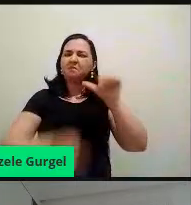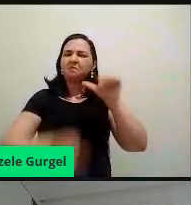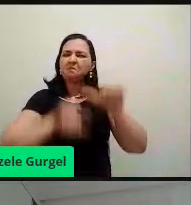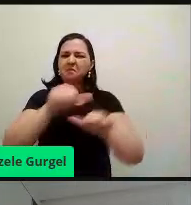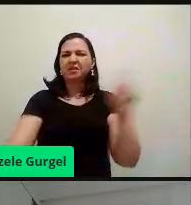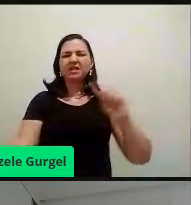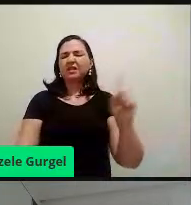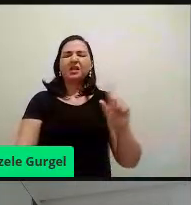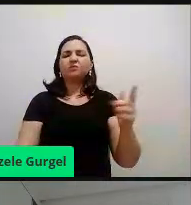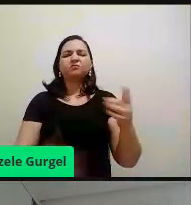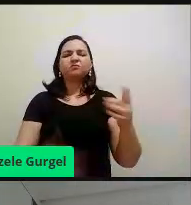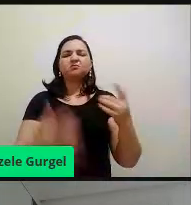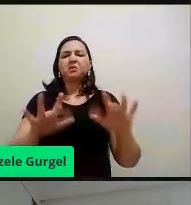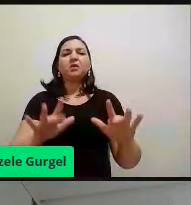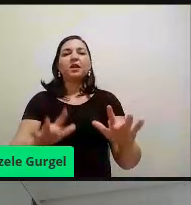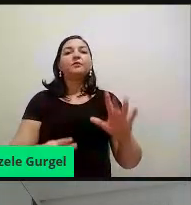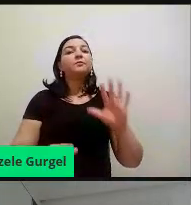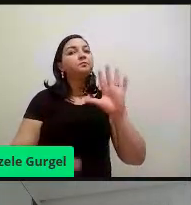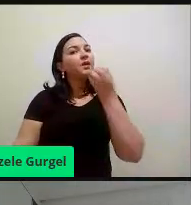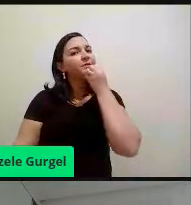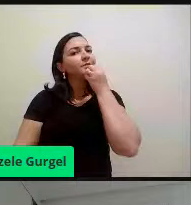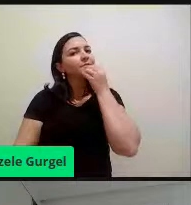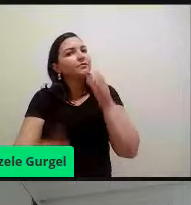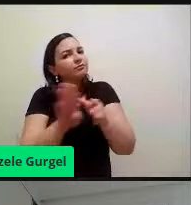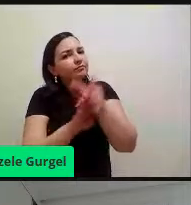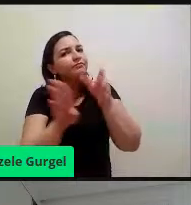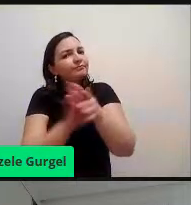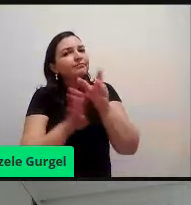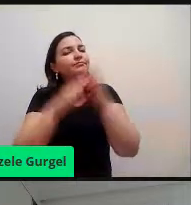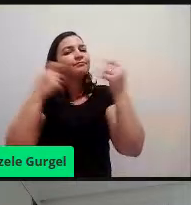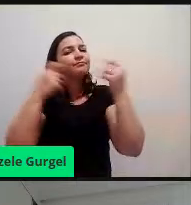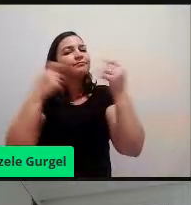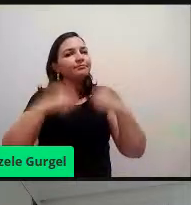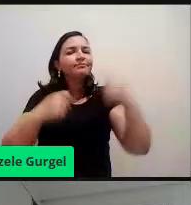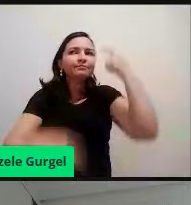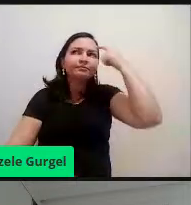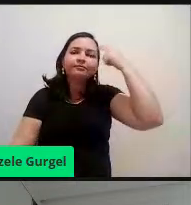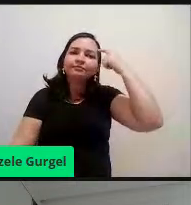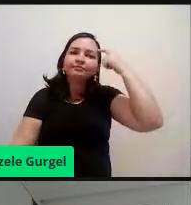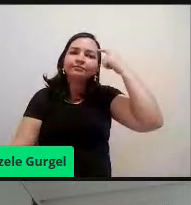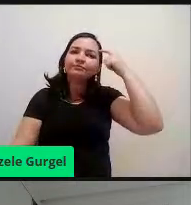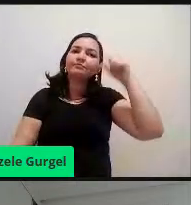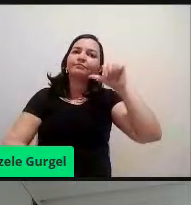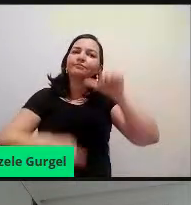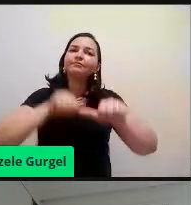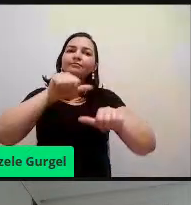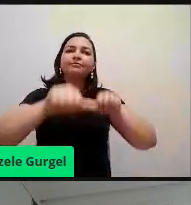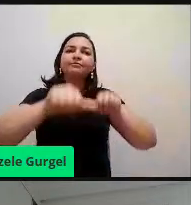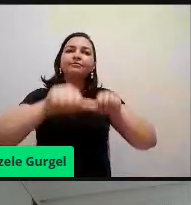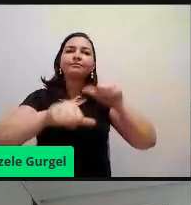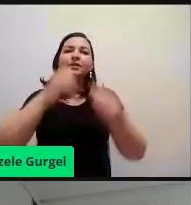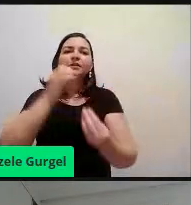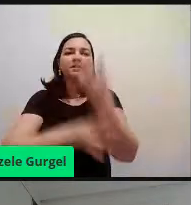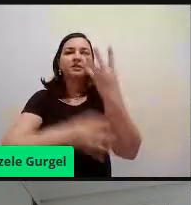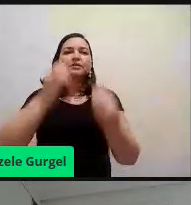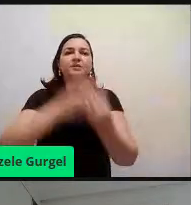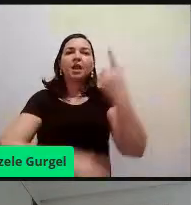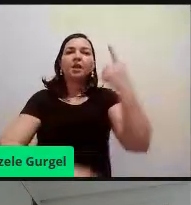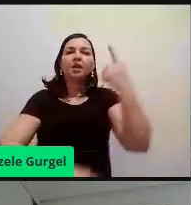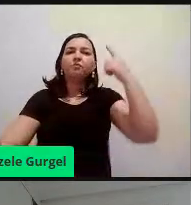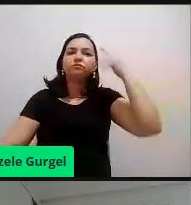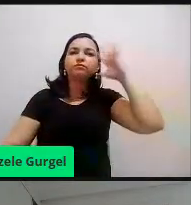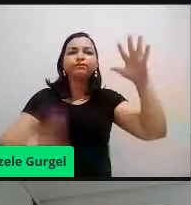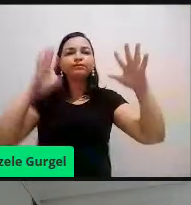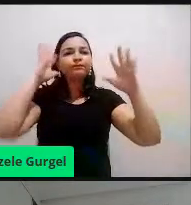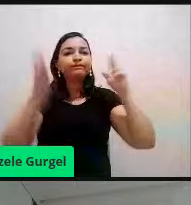por conta disso, né, então eu digo que a gente sempre busca trazer, algo que seja realmente real, viável, aplicável,